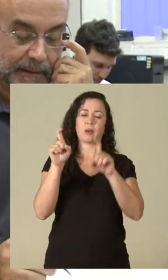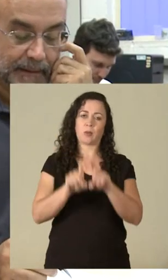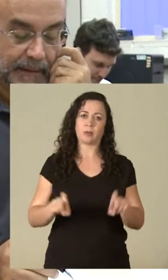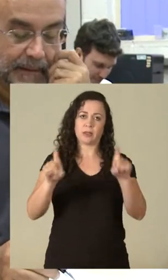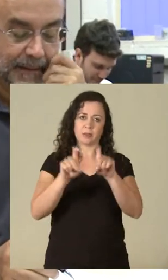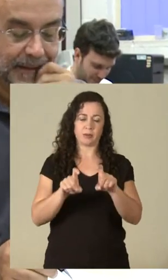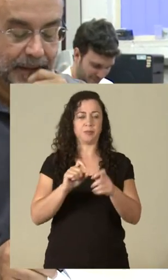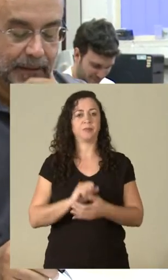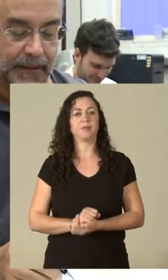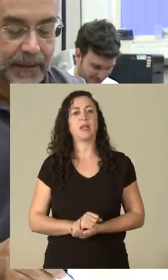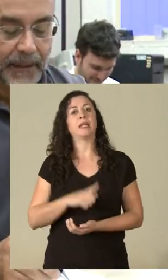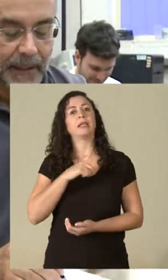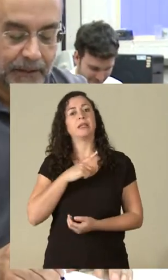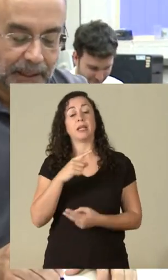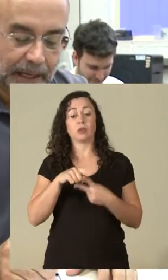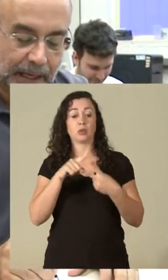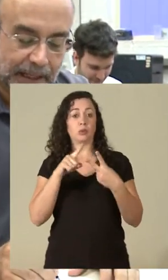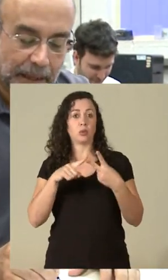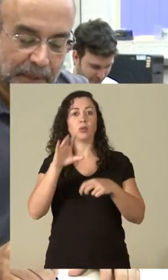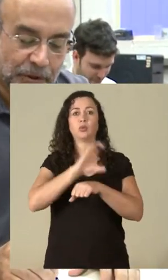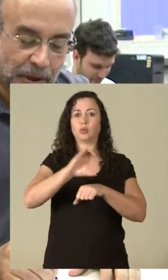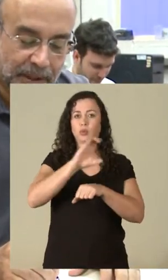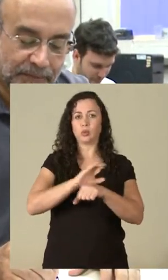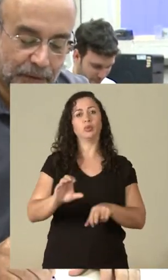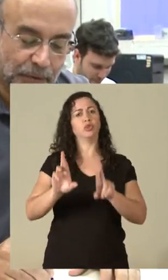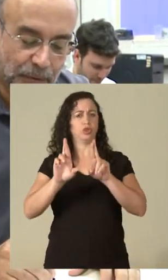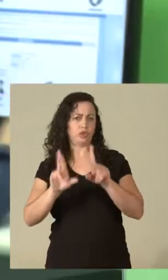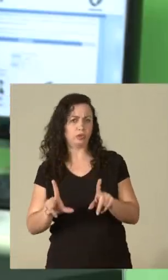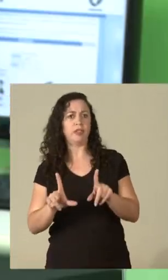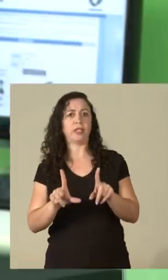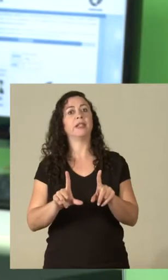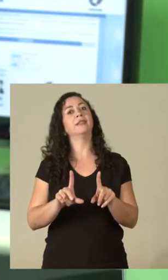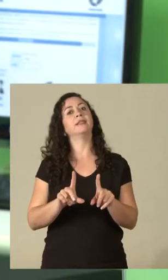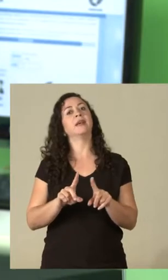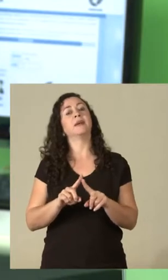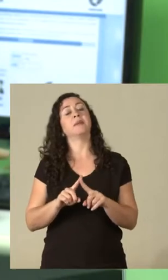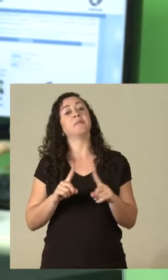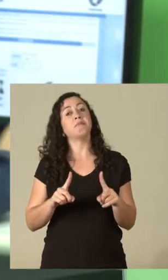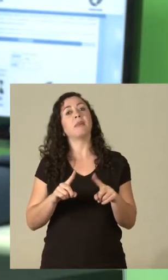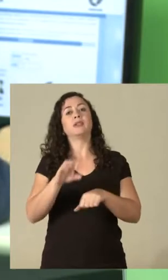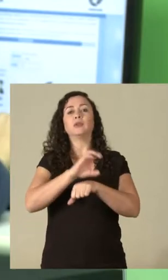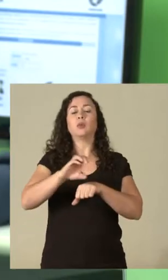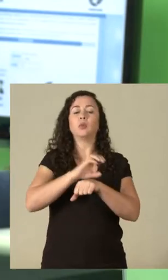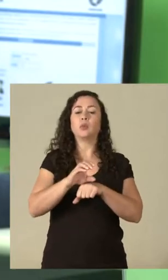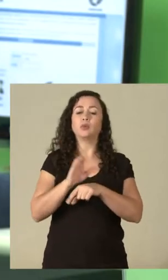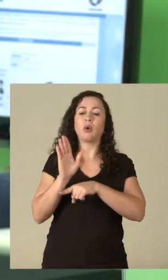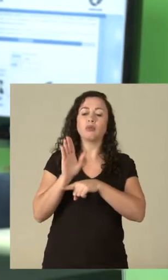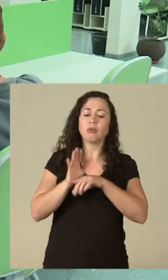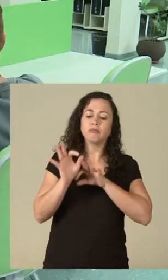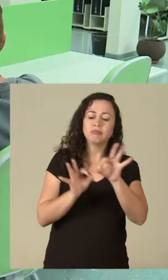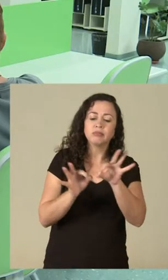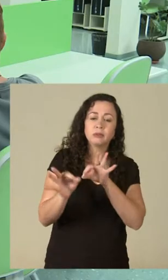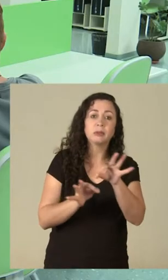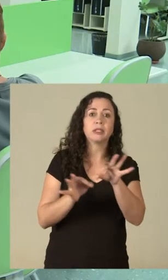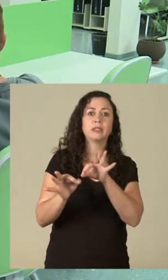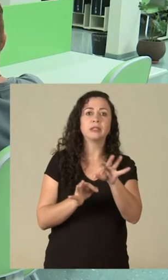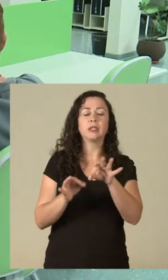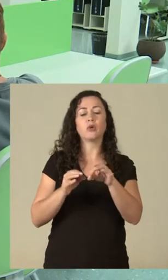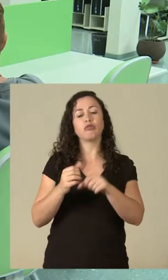dois cursos, com algumas diferenças que eu vou pontuar depois, são cursos que preparam para as carreiras